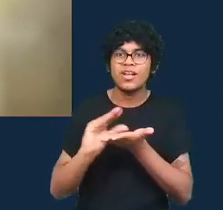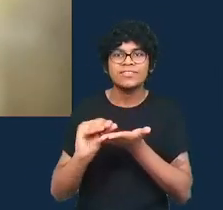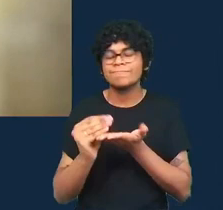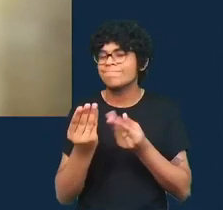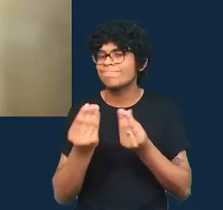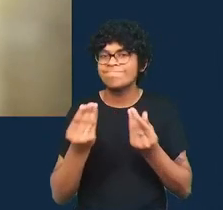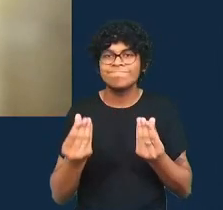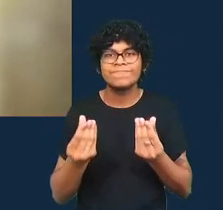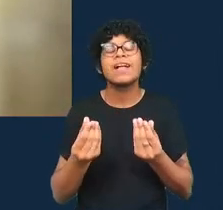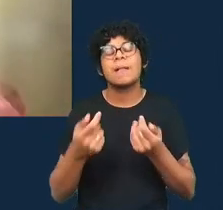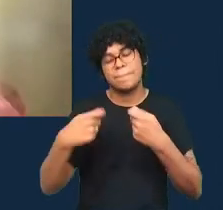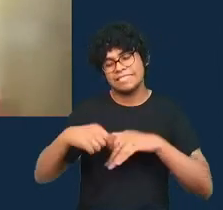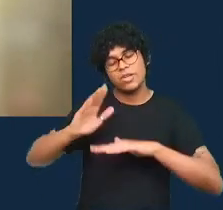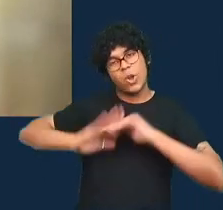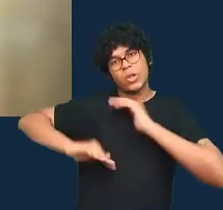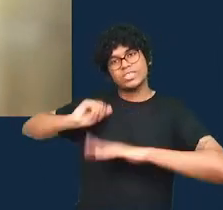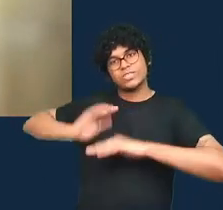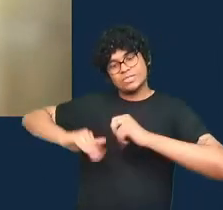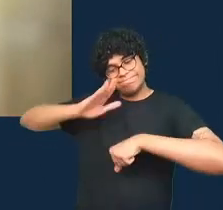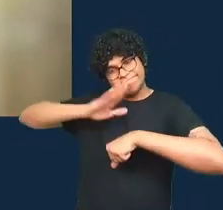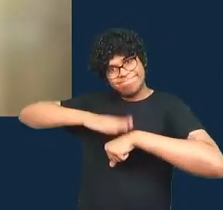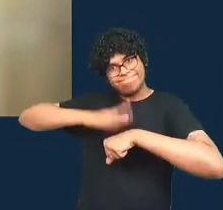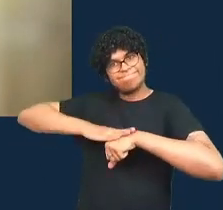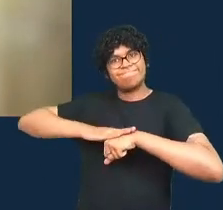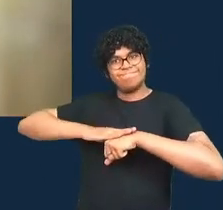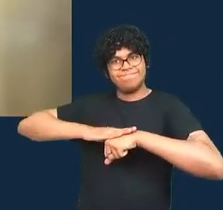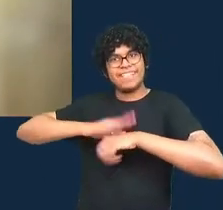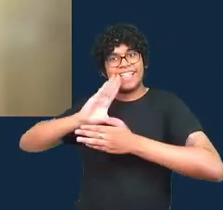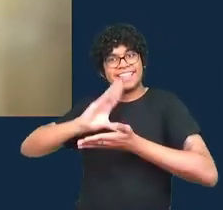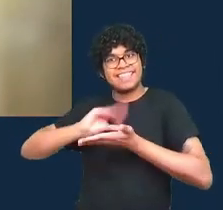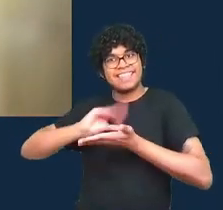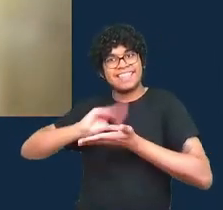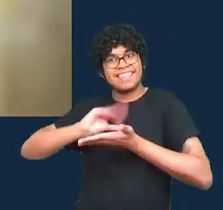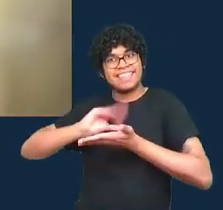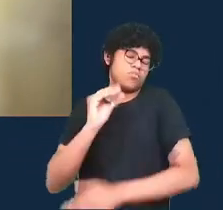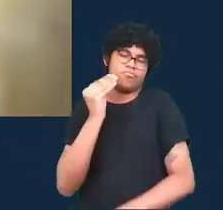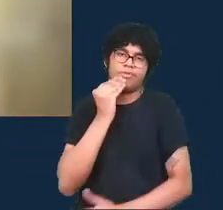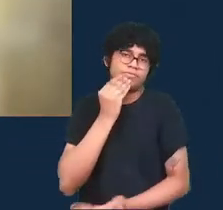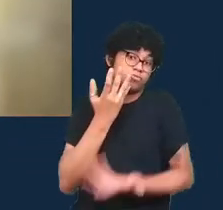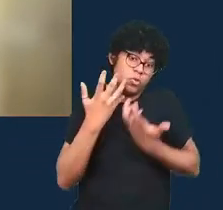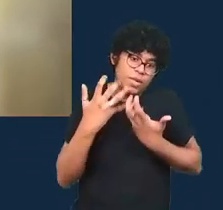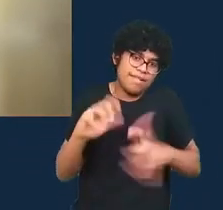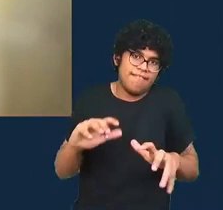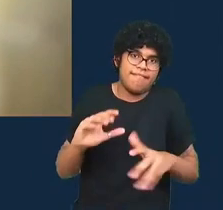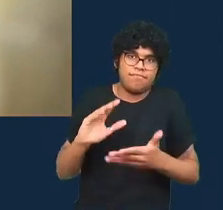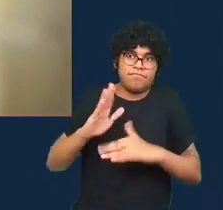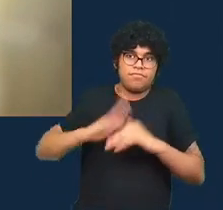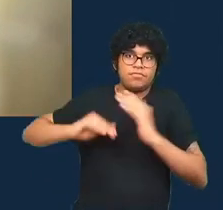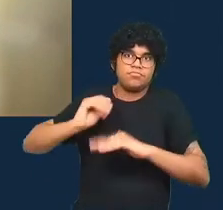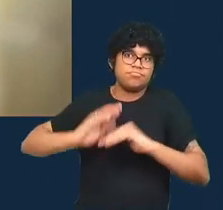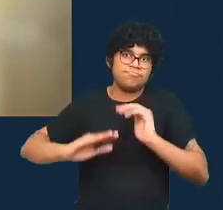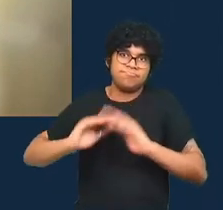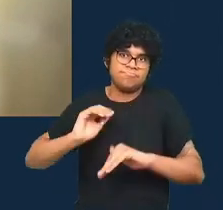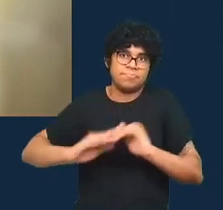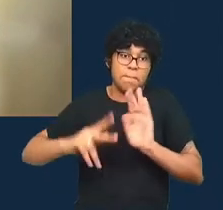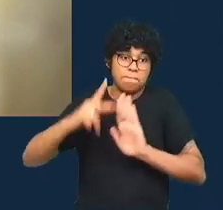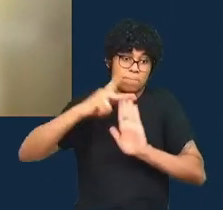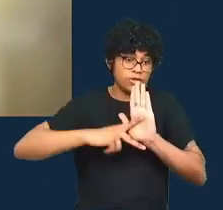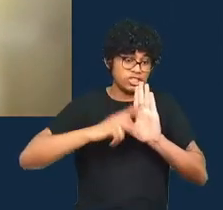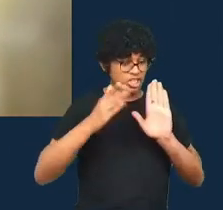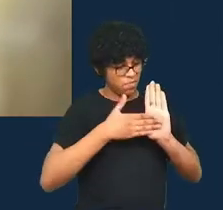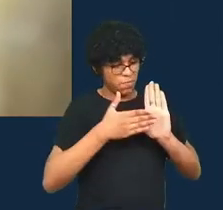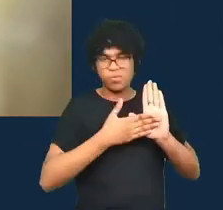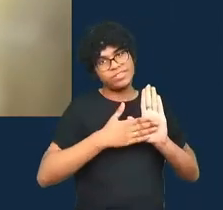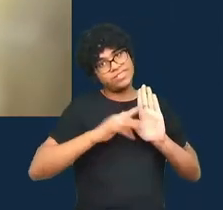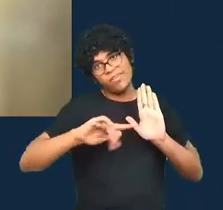sua própria base de dados que claro não é o que queriam fazer não era assim que era para ser o projeto deles mas é